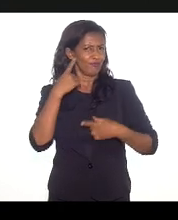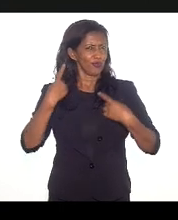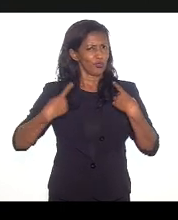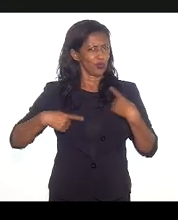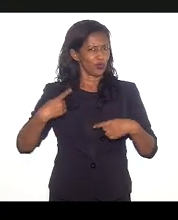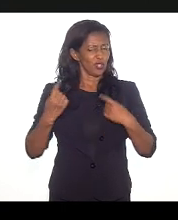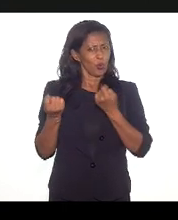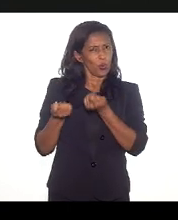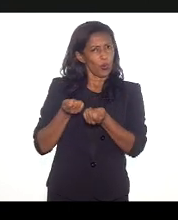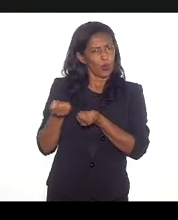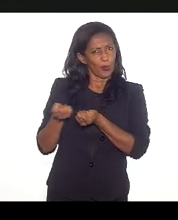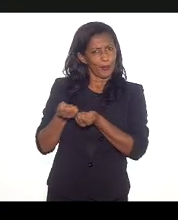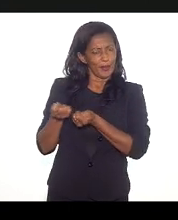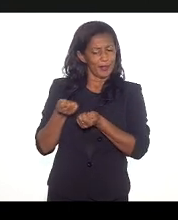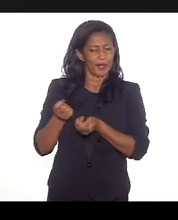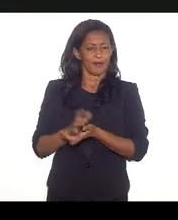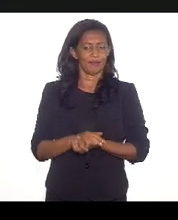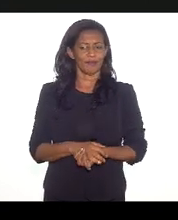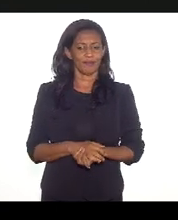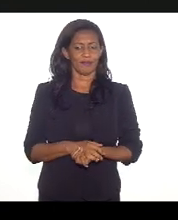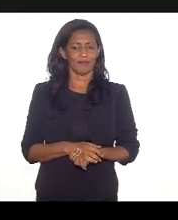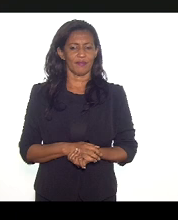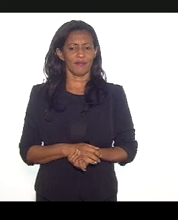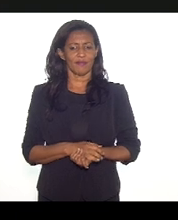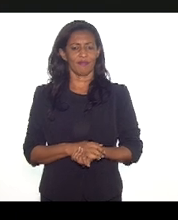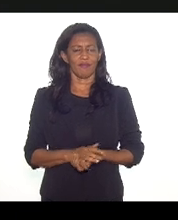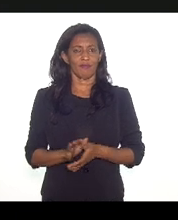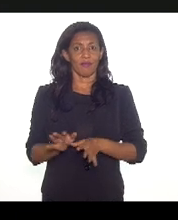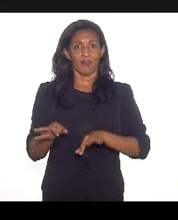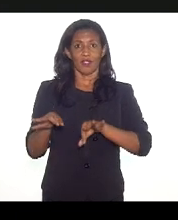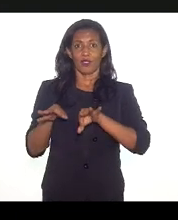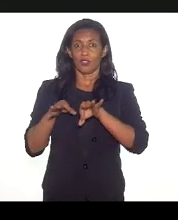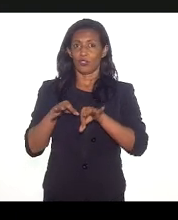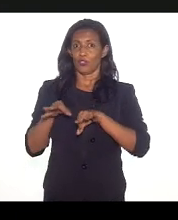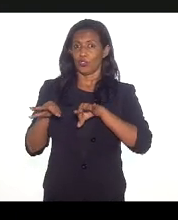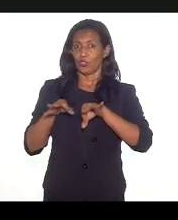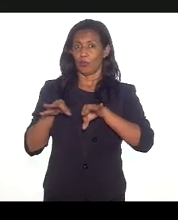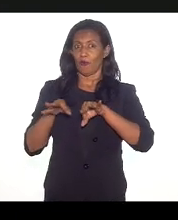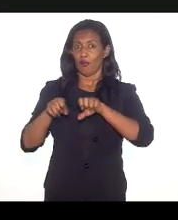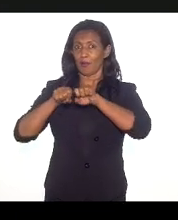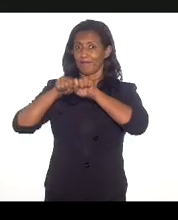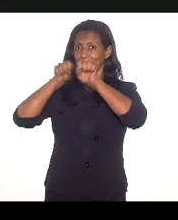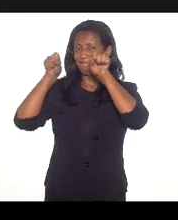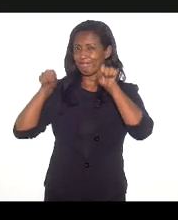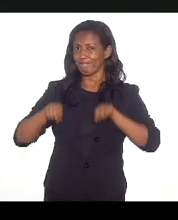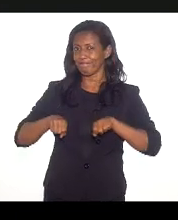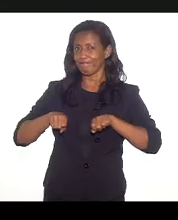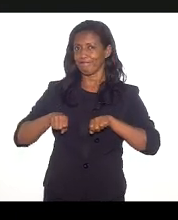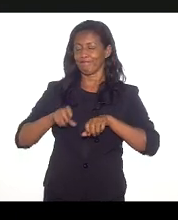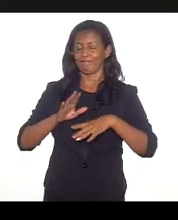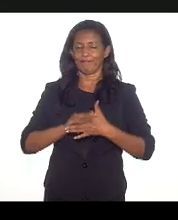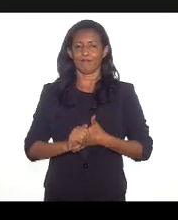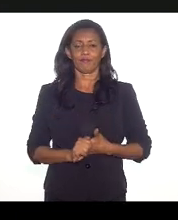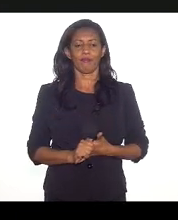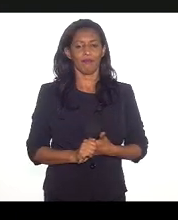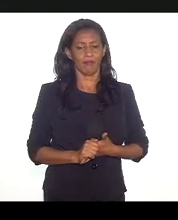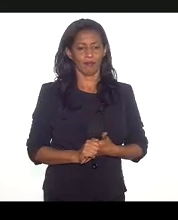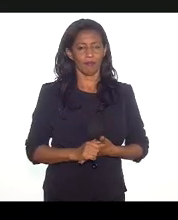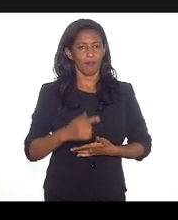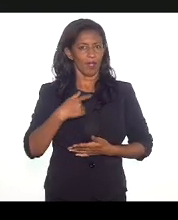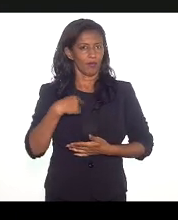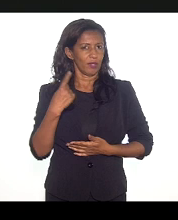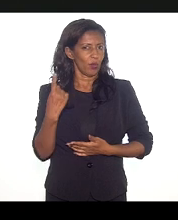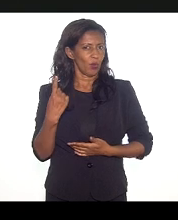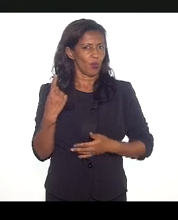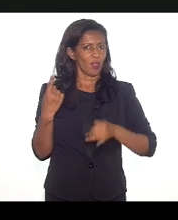economia de forma sistêmica, sistemas produtivos e menos setorial. eu vou dar um